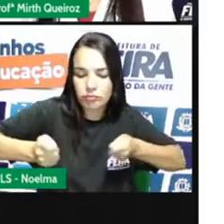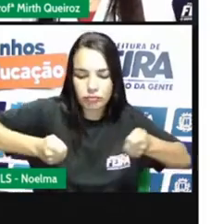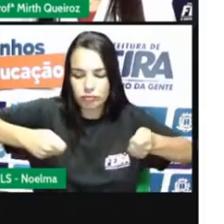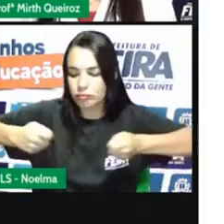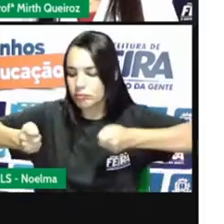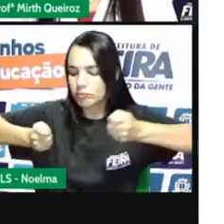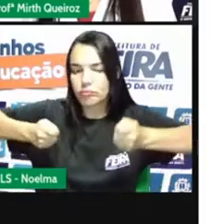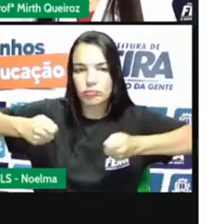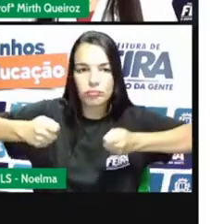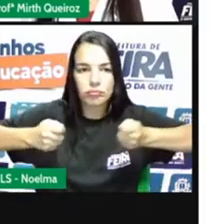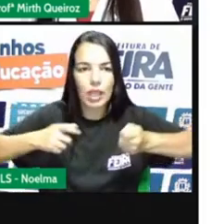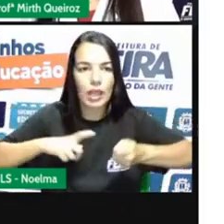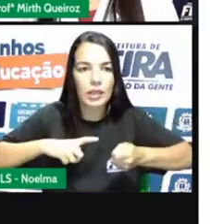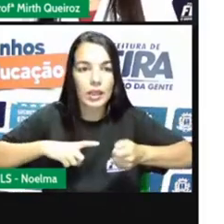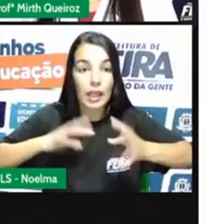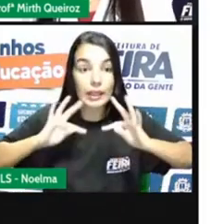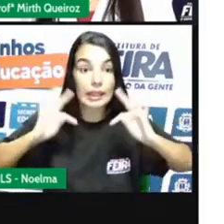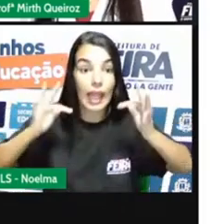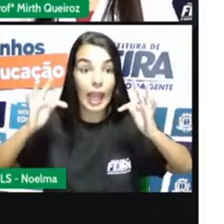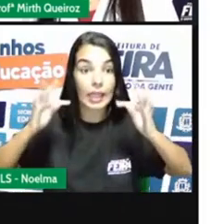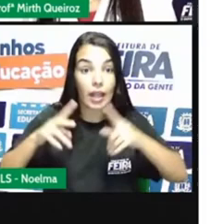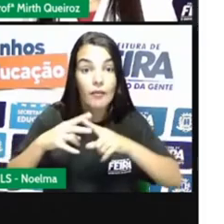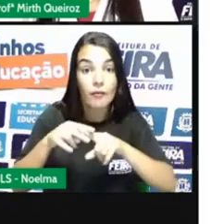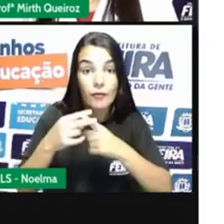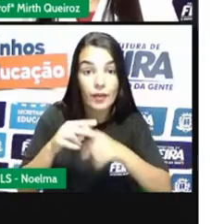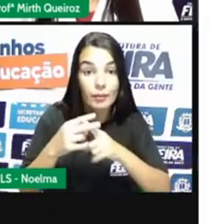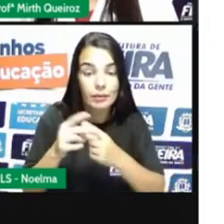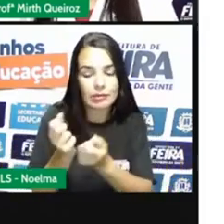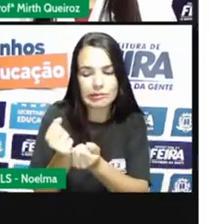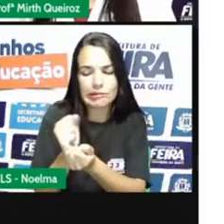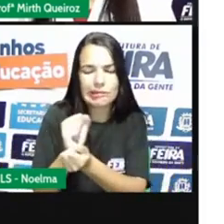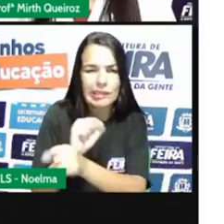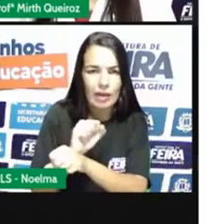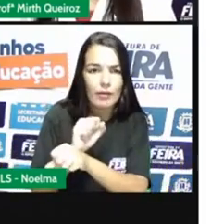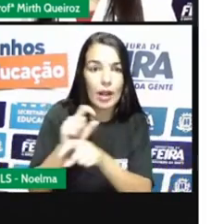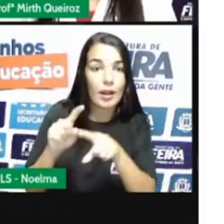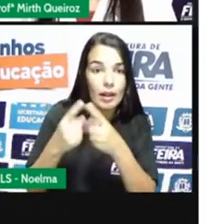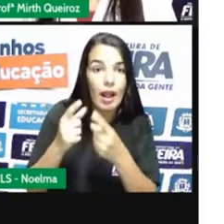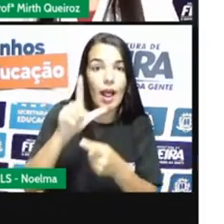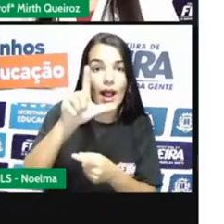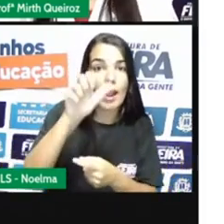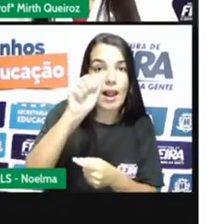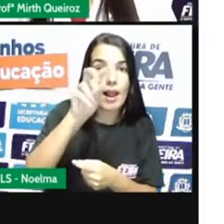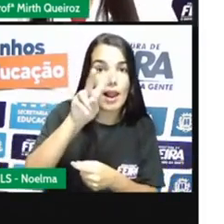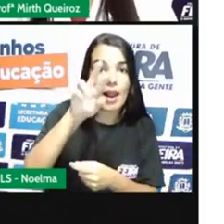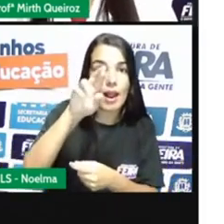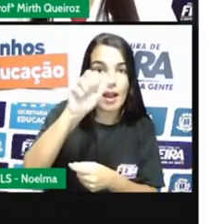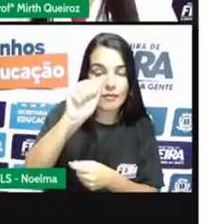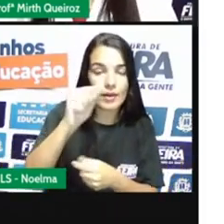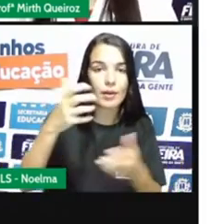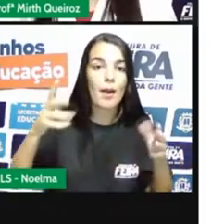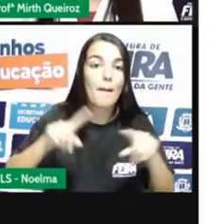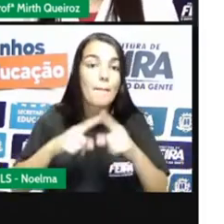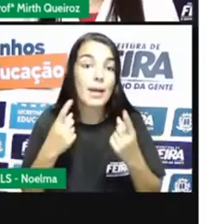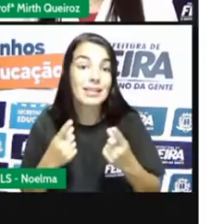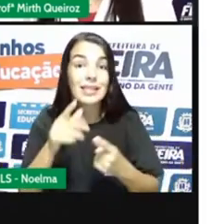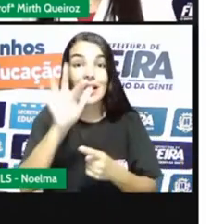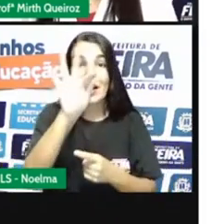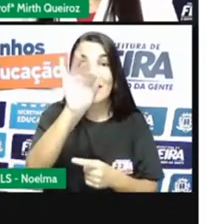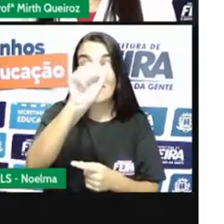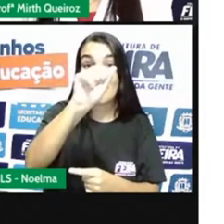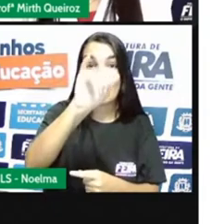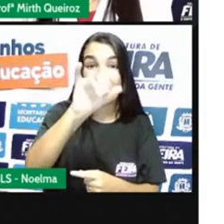exigia maiores técnicas, ferramentas e muitos escravos. Já a faíscação era uma exploração mais simples, que